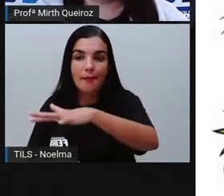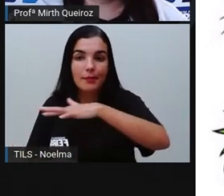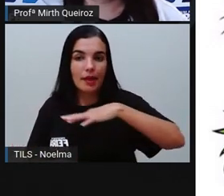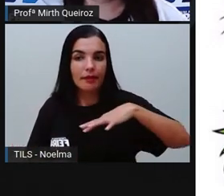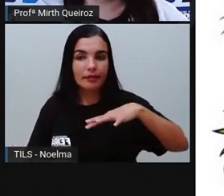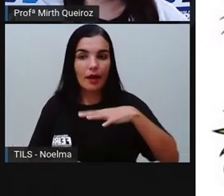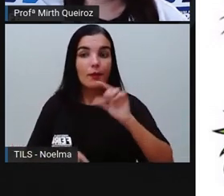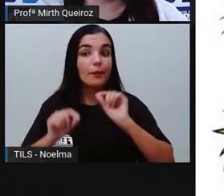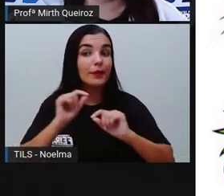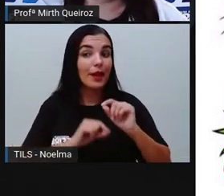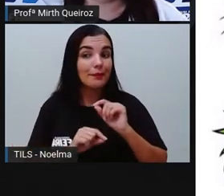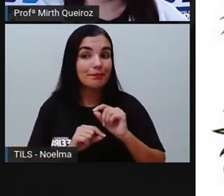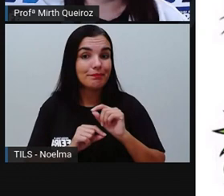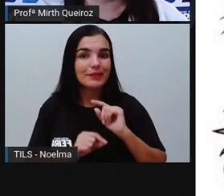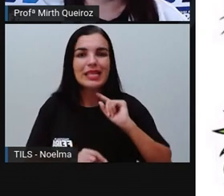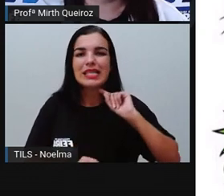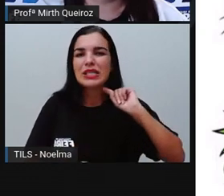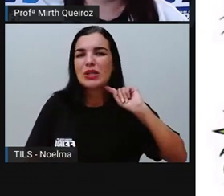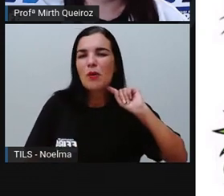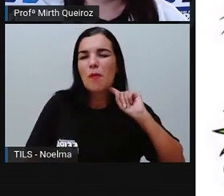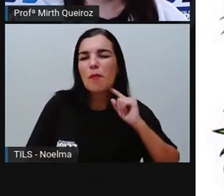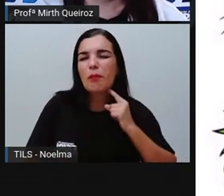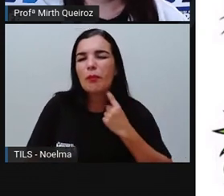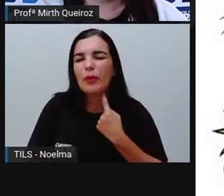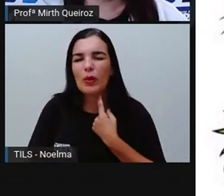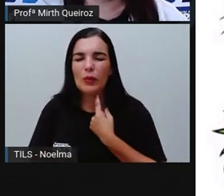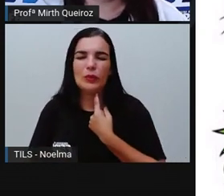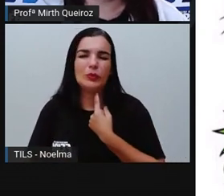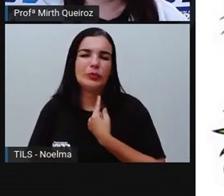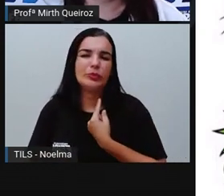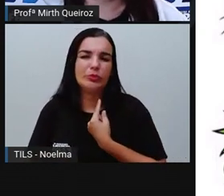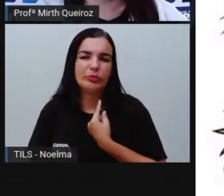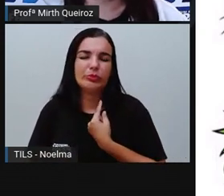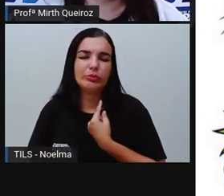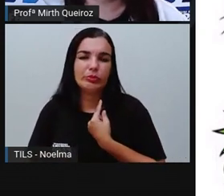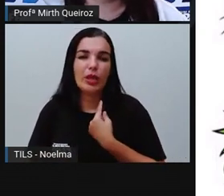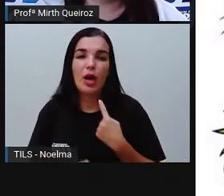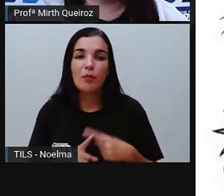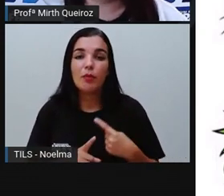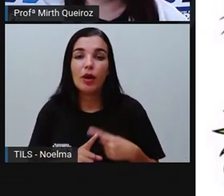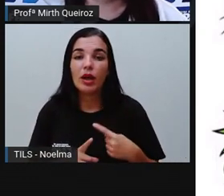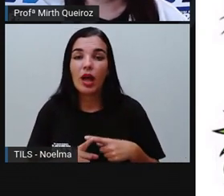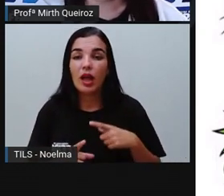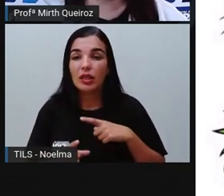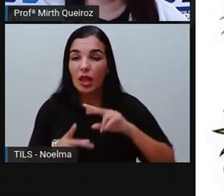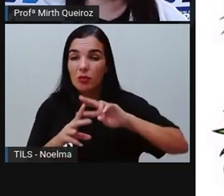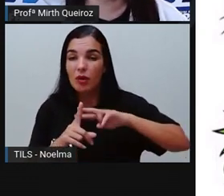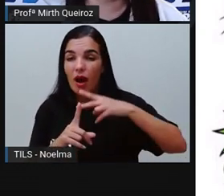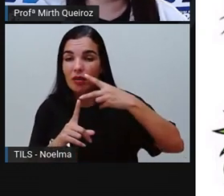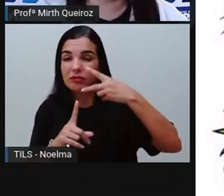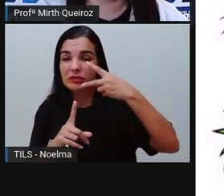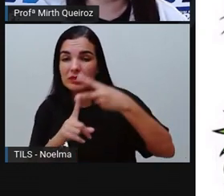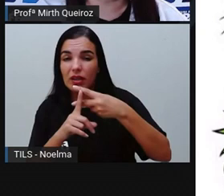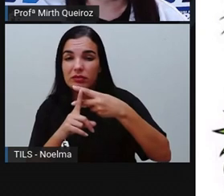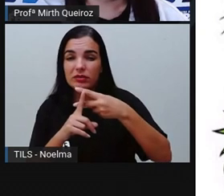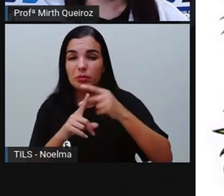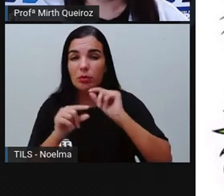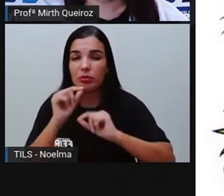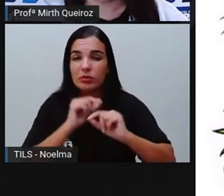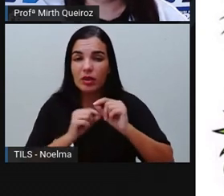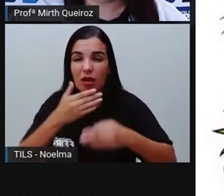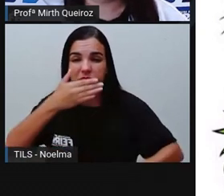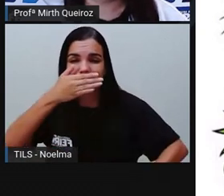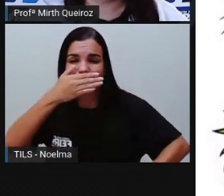ambiente de produtos que ameaçam a saúde ou a sobrevivência dos seres humanos ou de outros organismos.